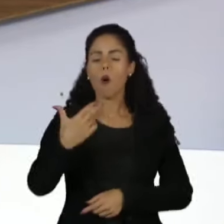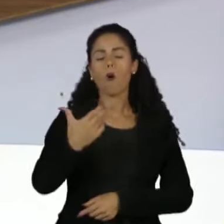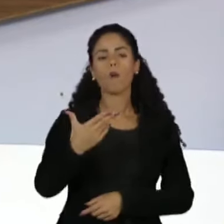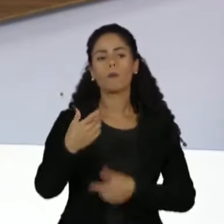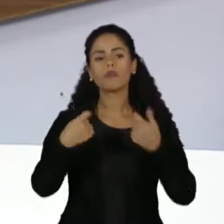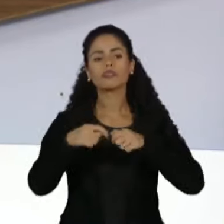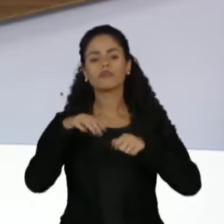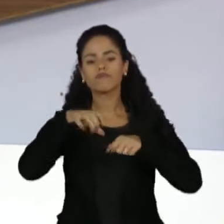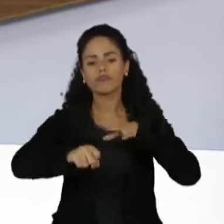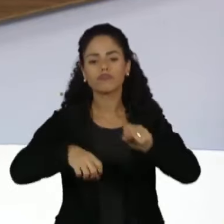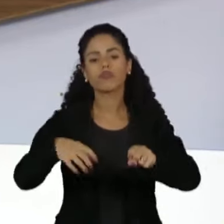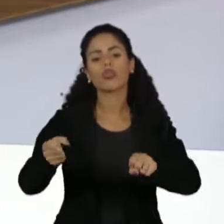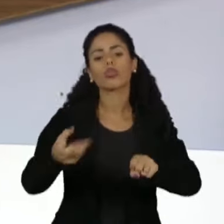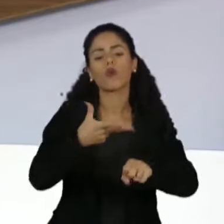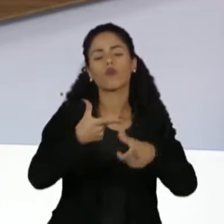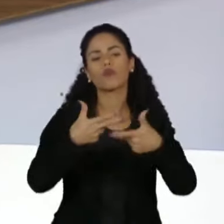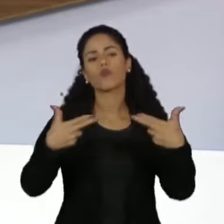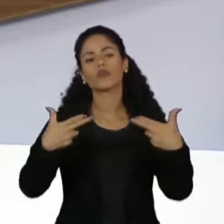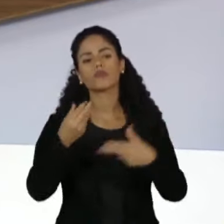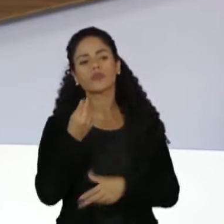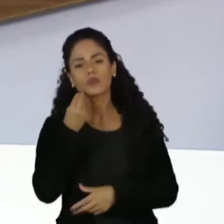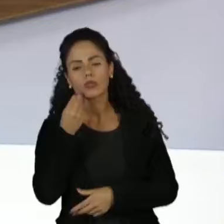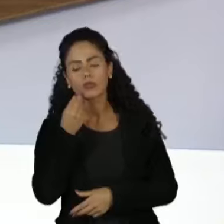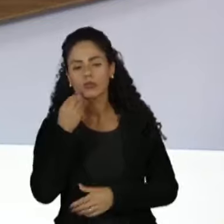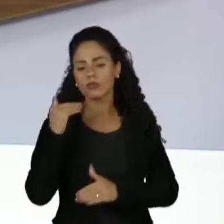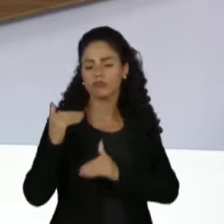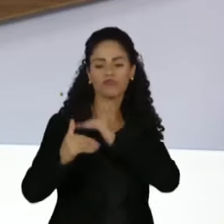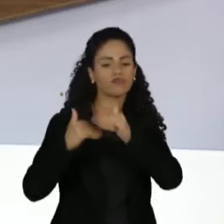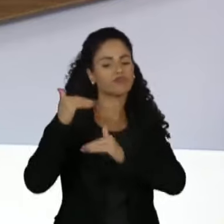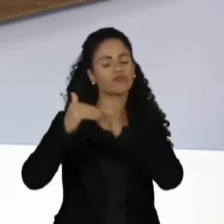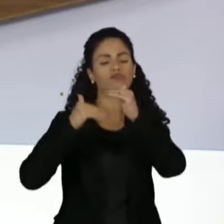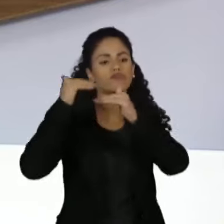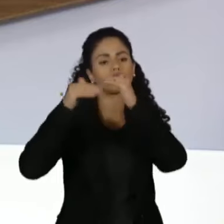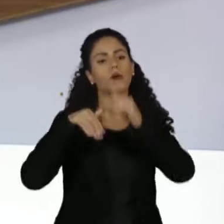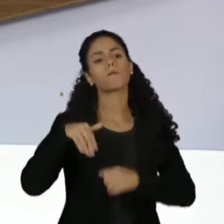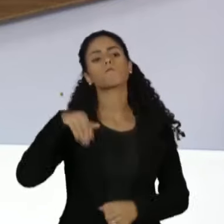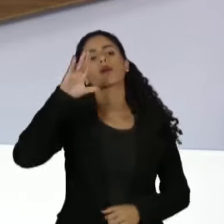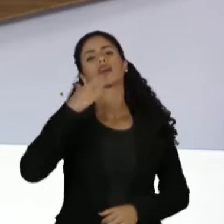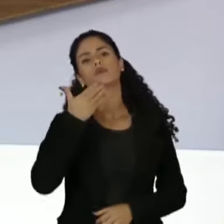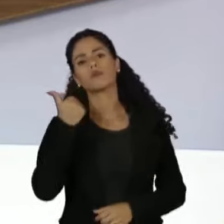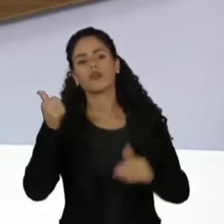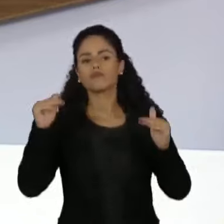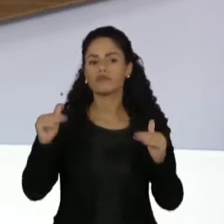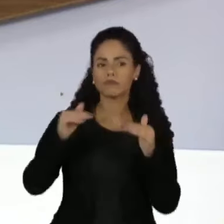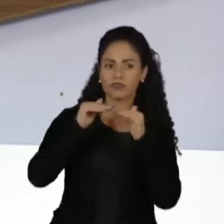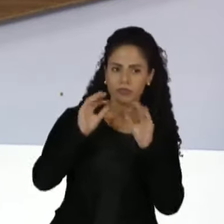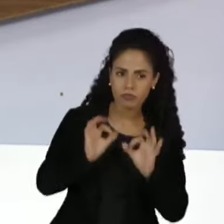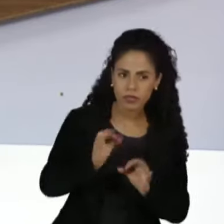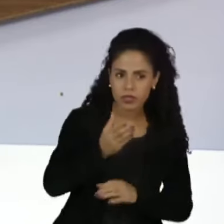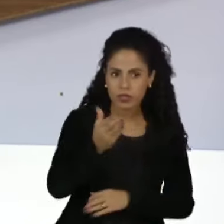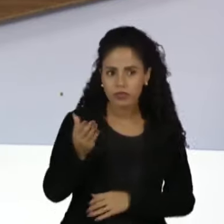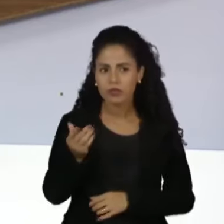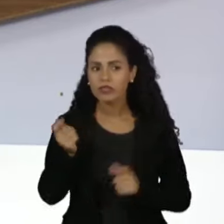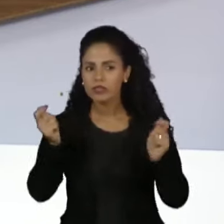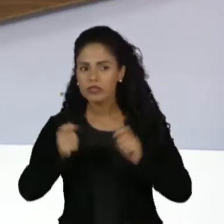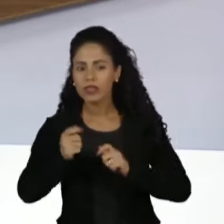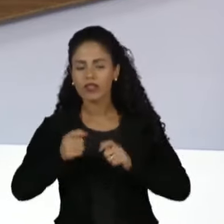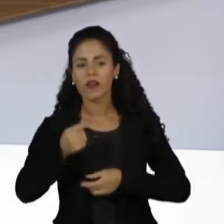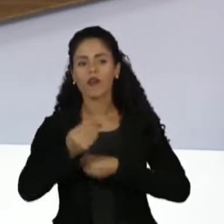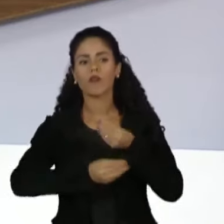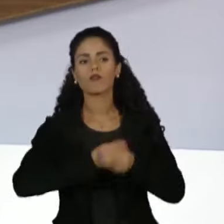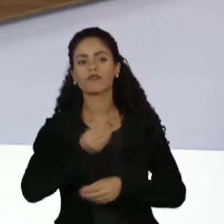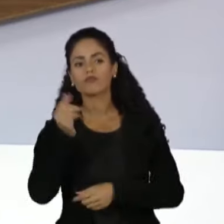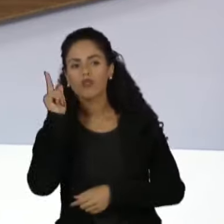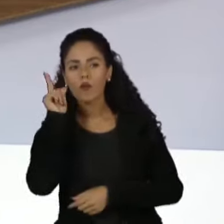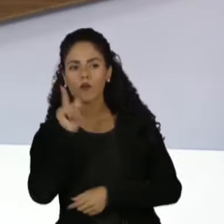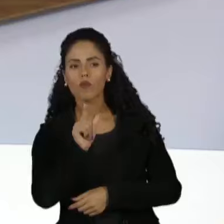algo novo, para que a gente de fato chegue em uma comunidade igualitária e que